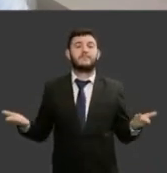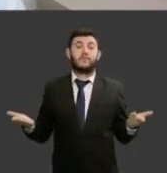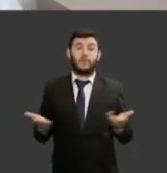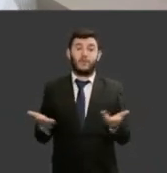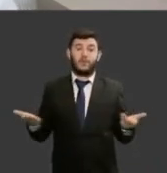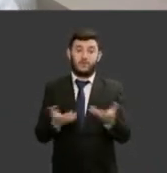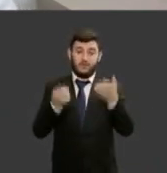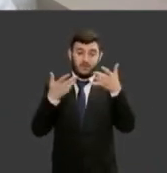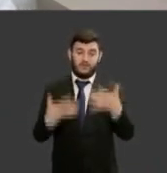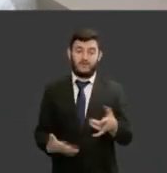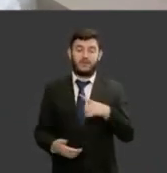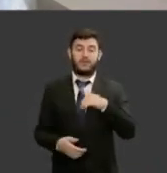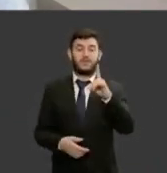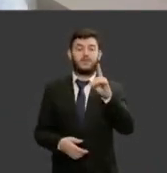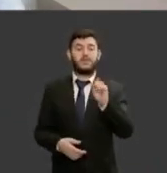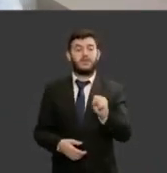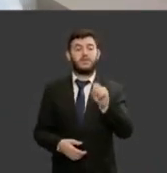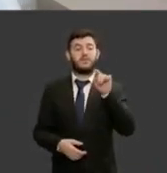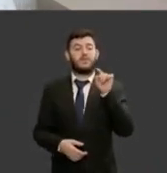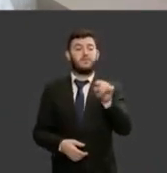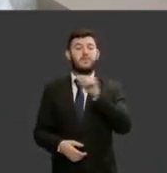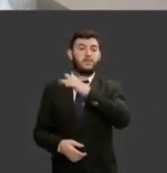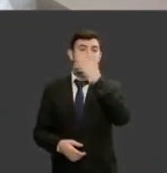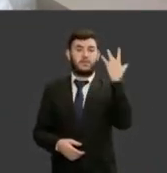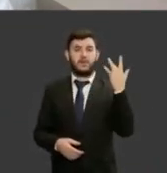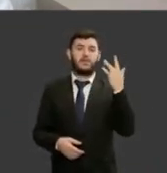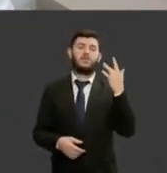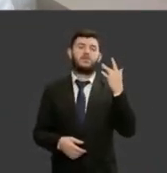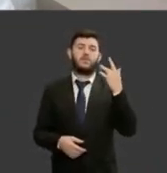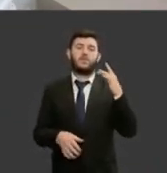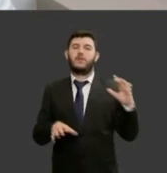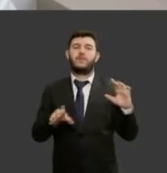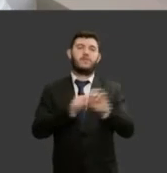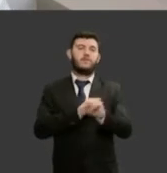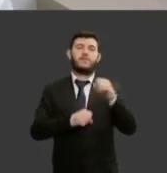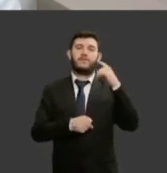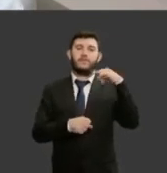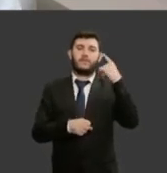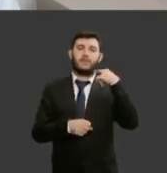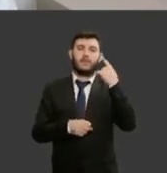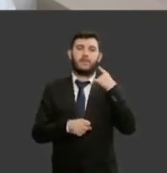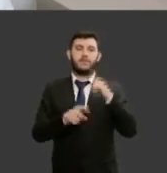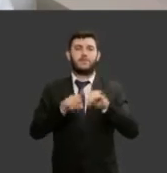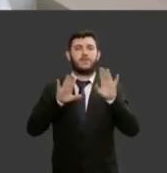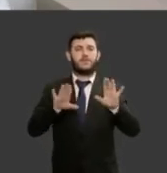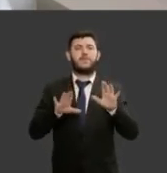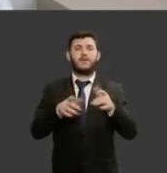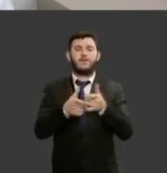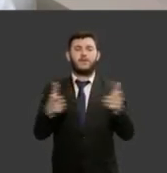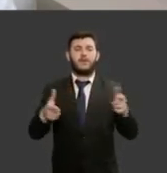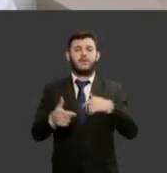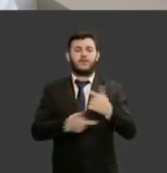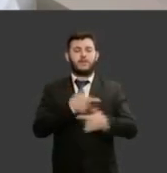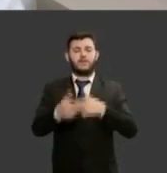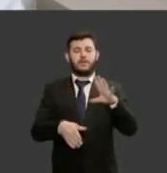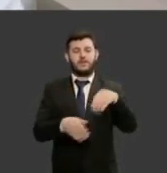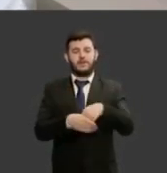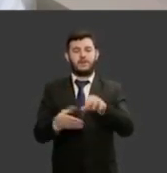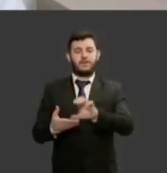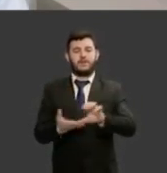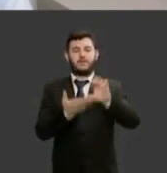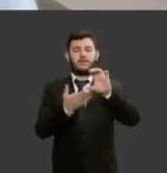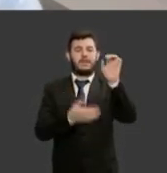mil magistrados no Brasil está entre os nove no Conselho Nacional de Justiça nunca imaginei nunca imaginei mesmo